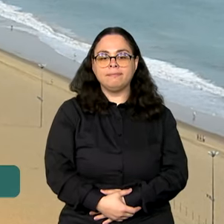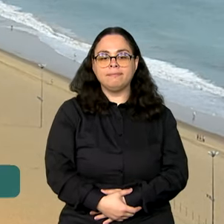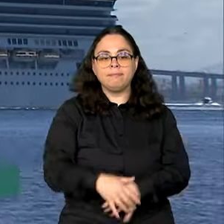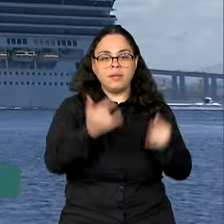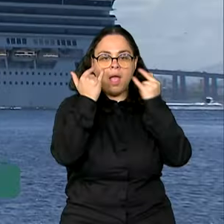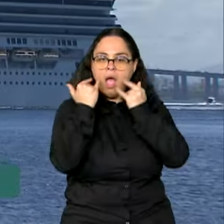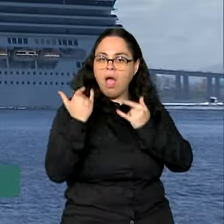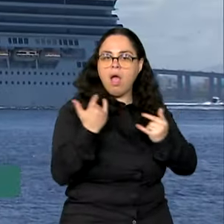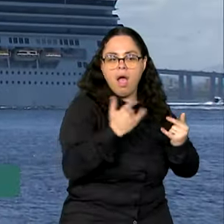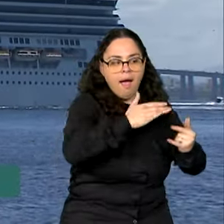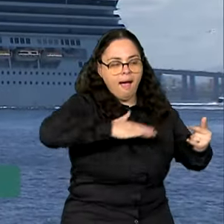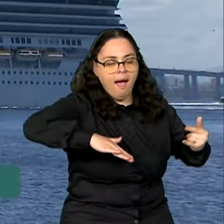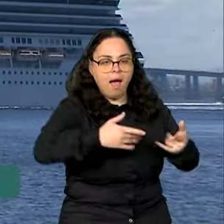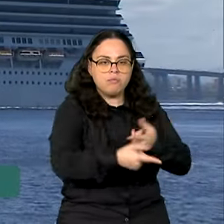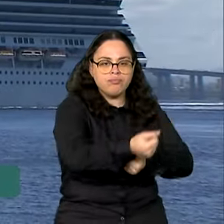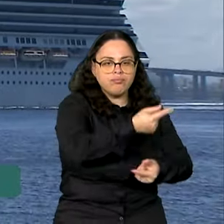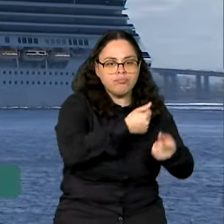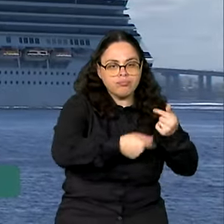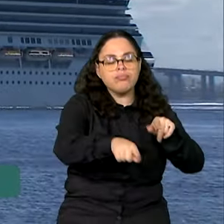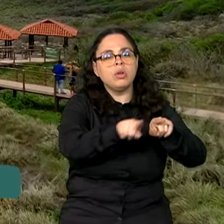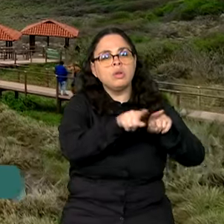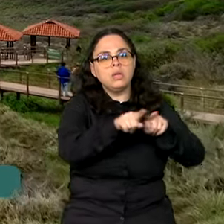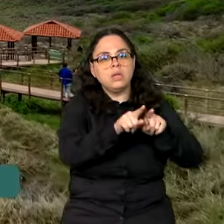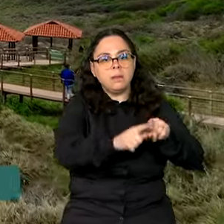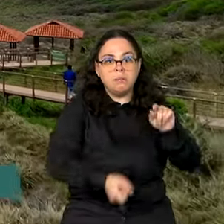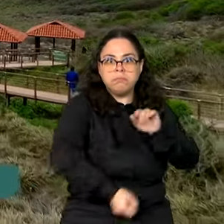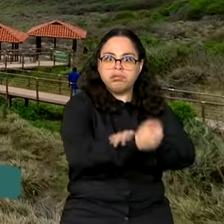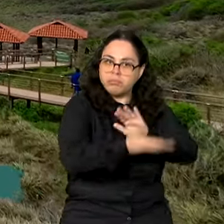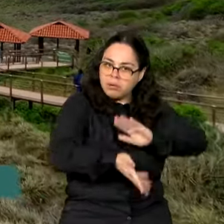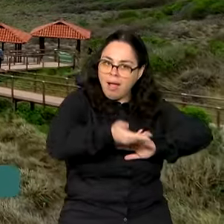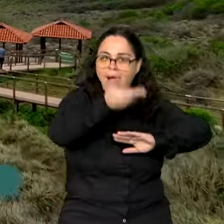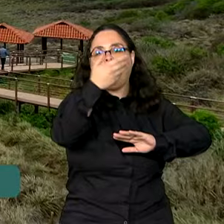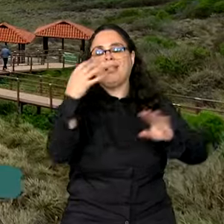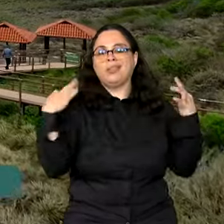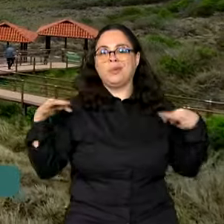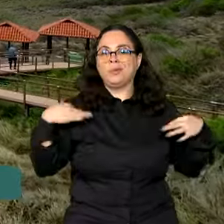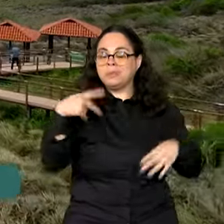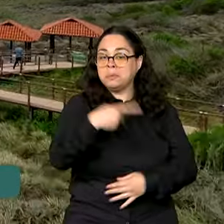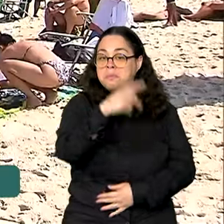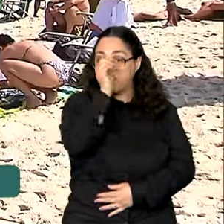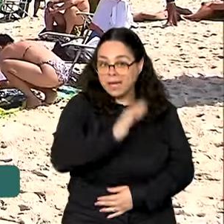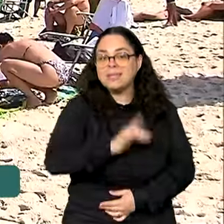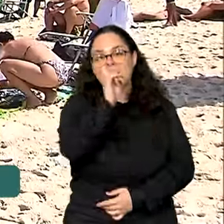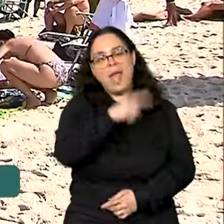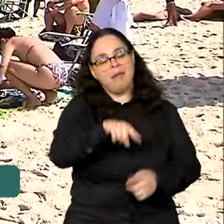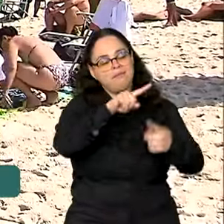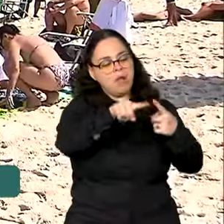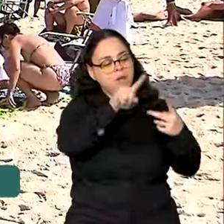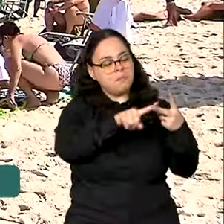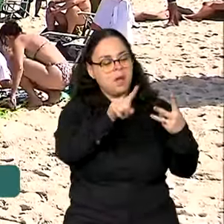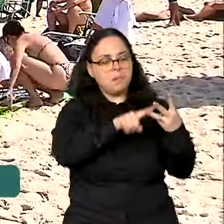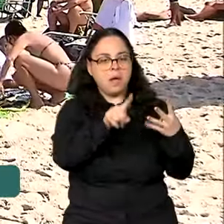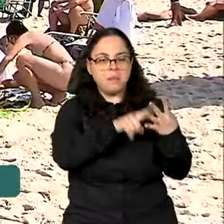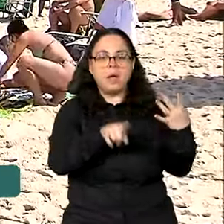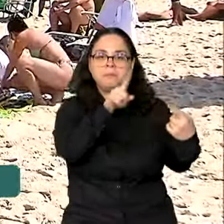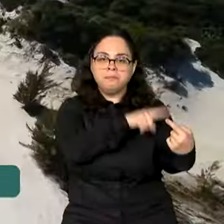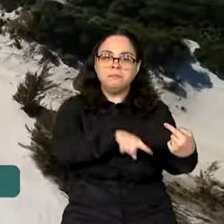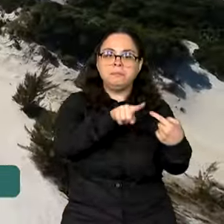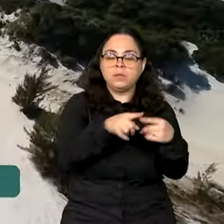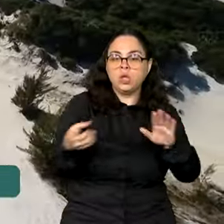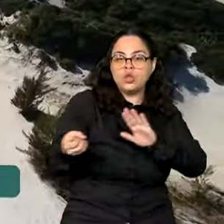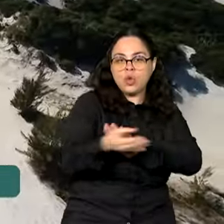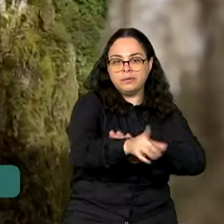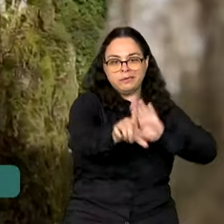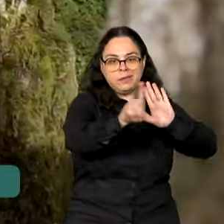Atrair investimentos e alavancar as atividades turísticas no Brasil. Esses são alguns dos objetivos da